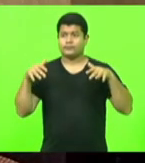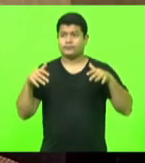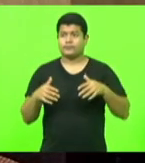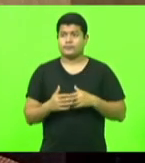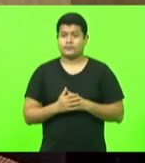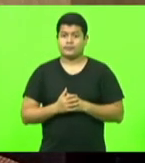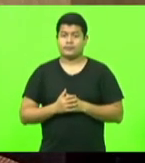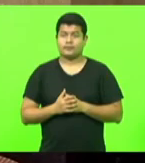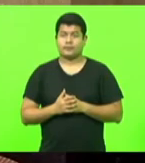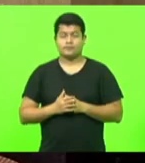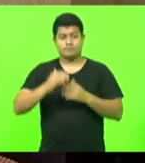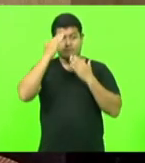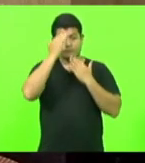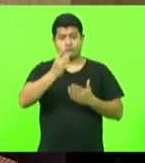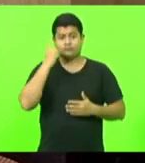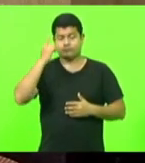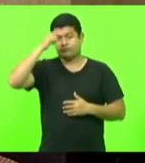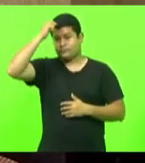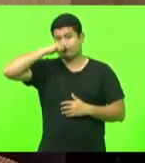deputado Maurício Codilac.